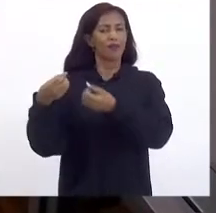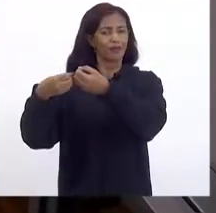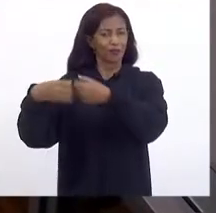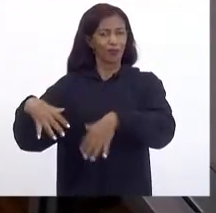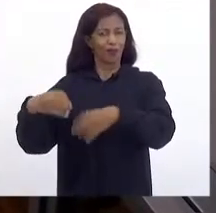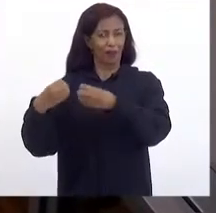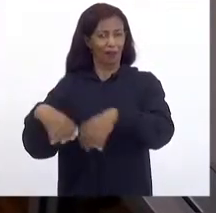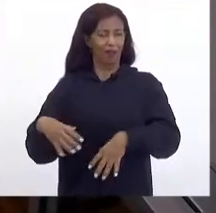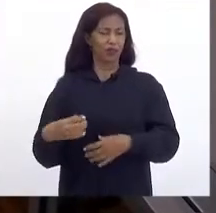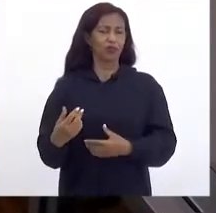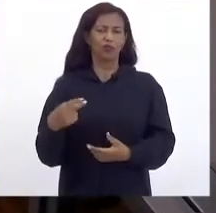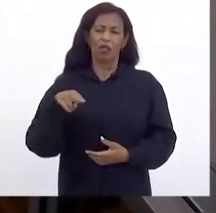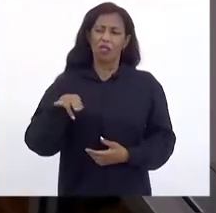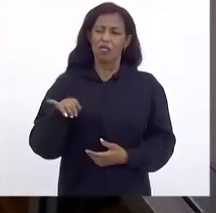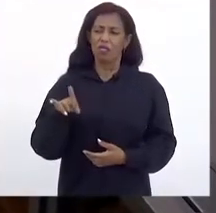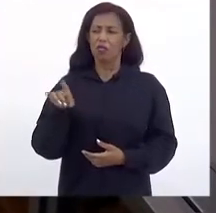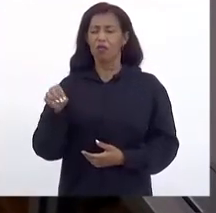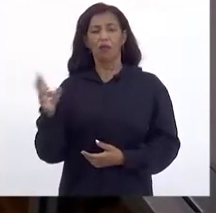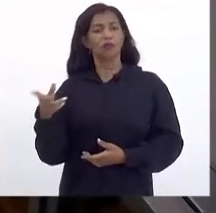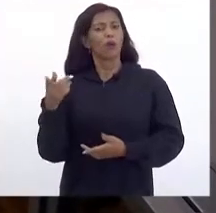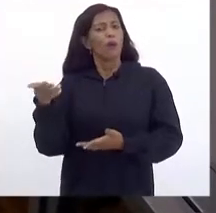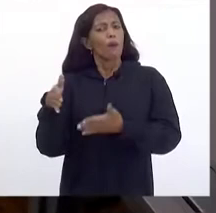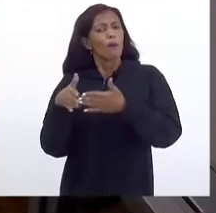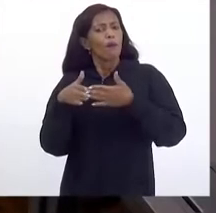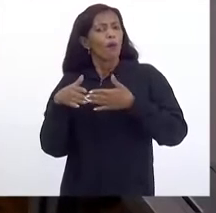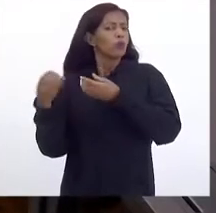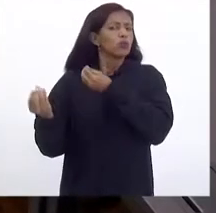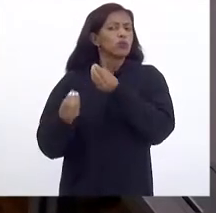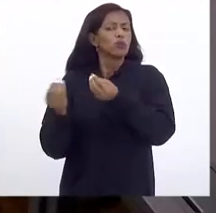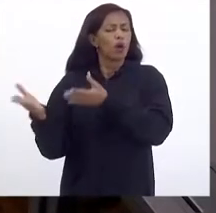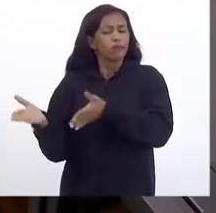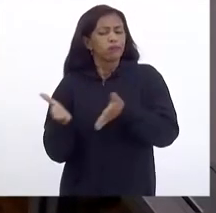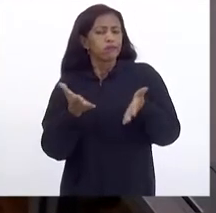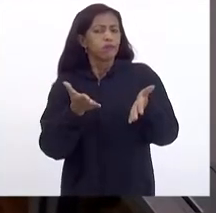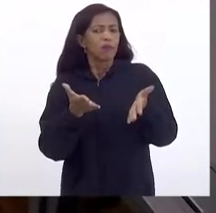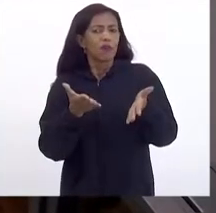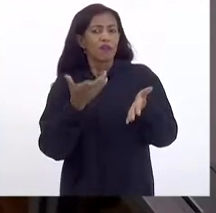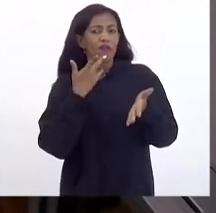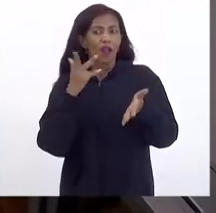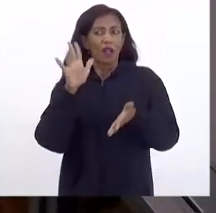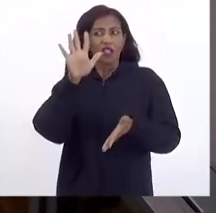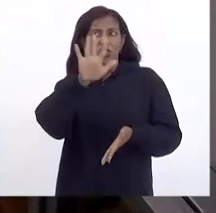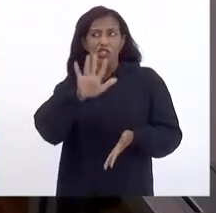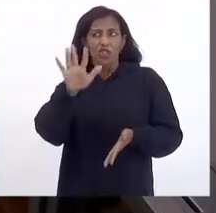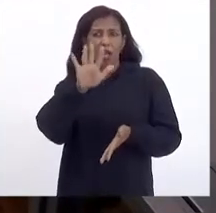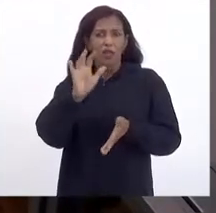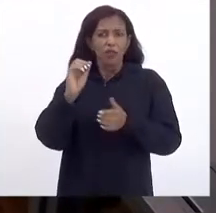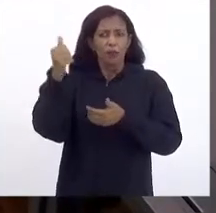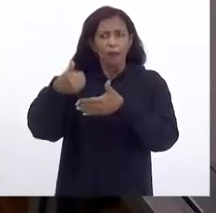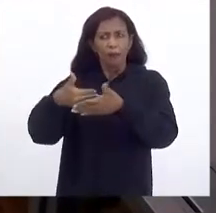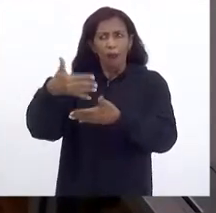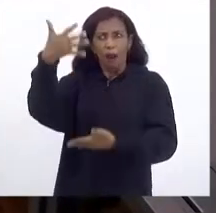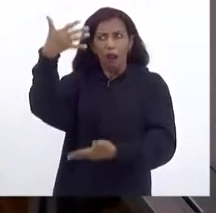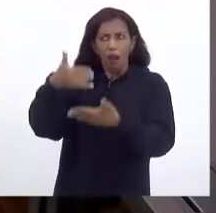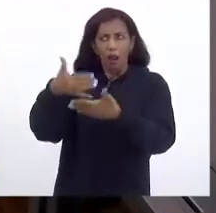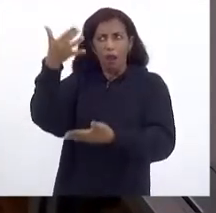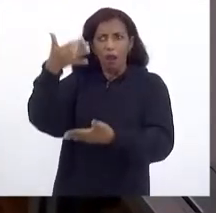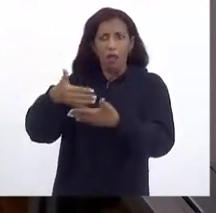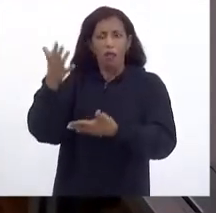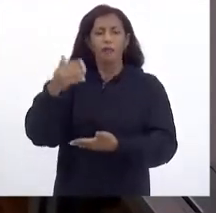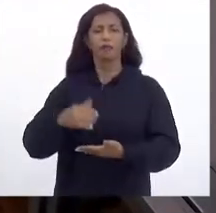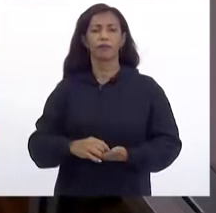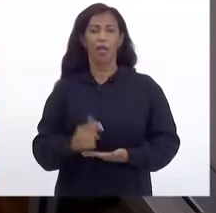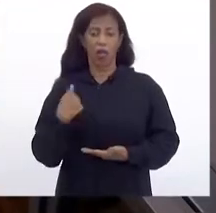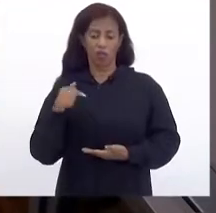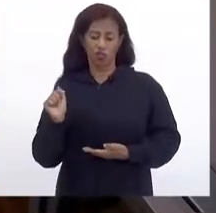Nelson Por favor É só você dizer Para a gente Quando passar O slide Quando passar o slide Que